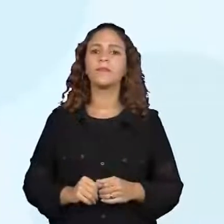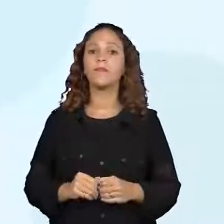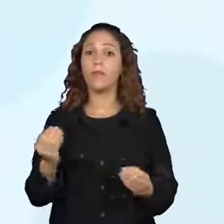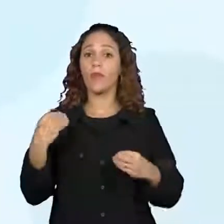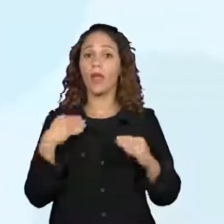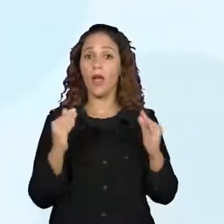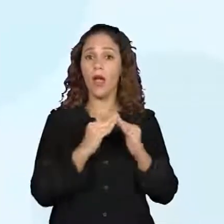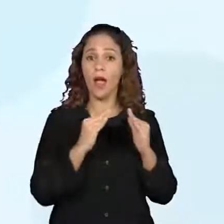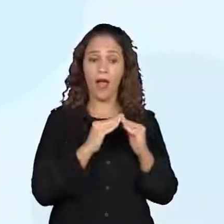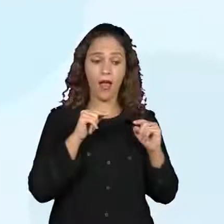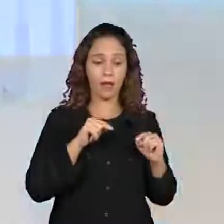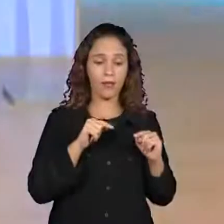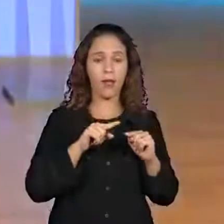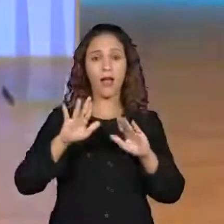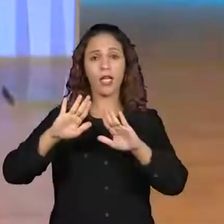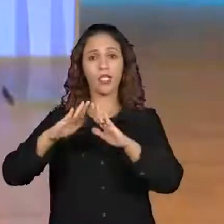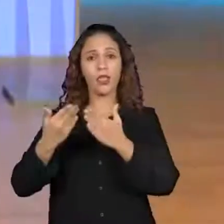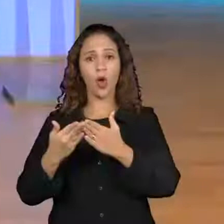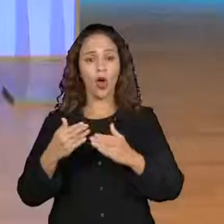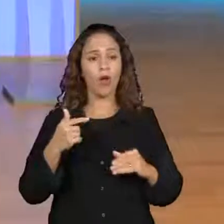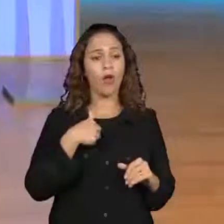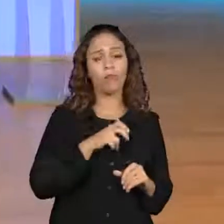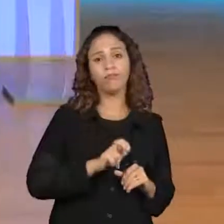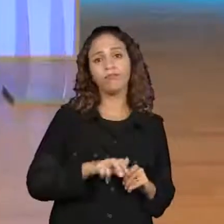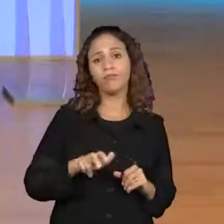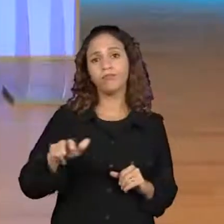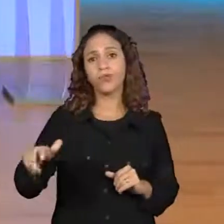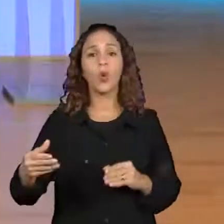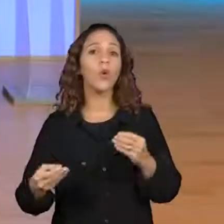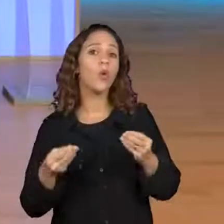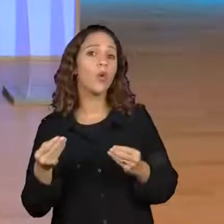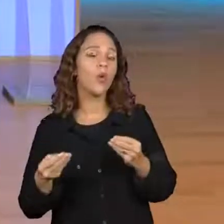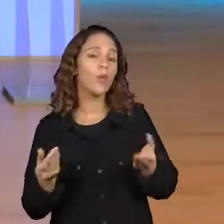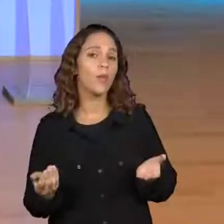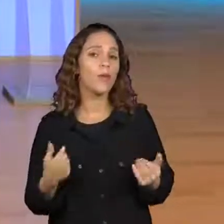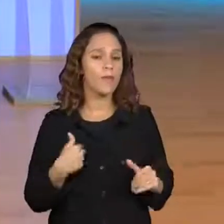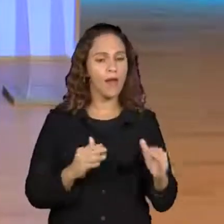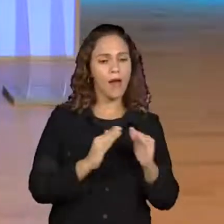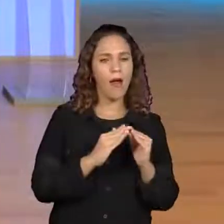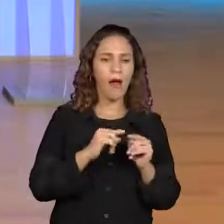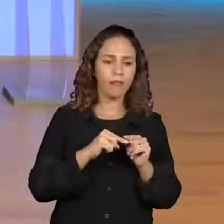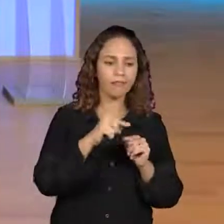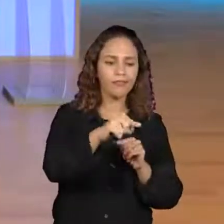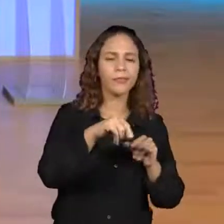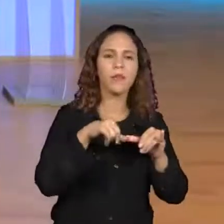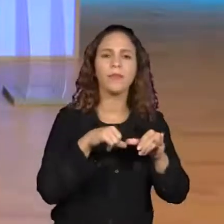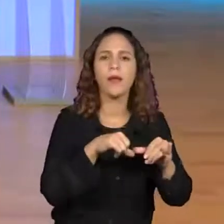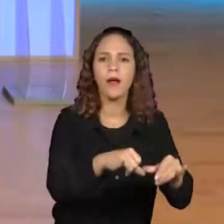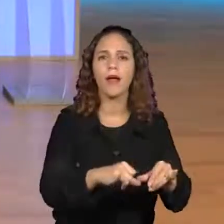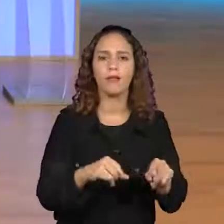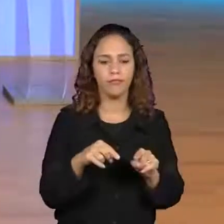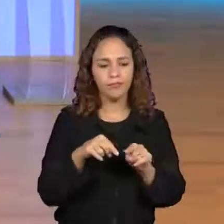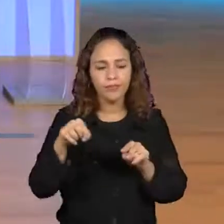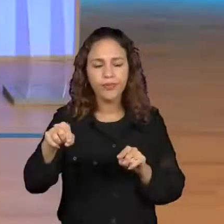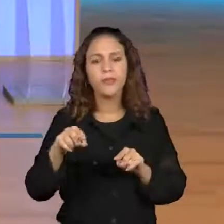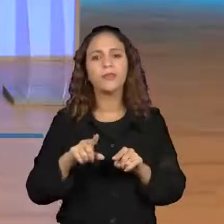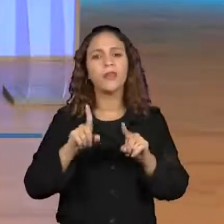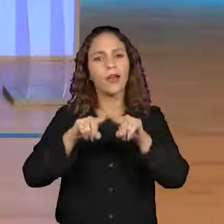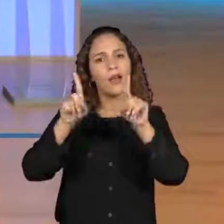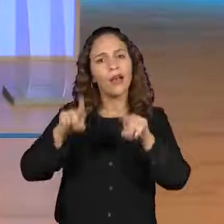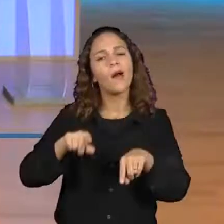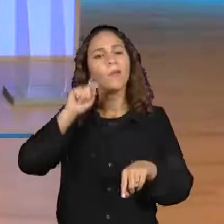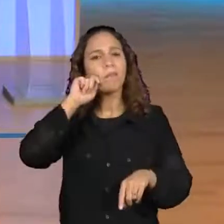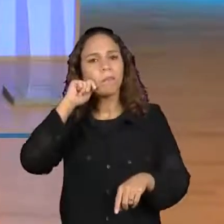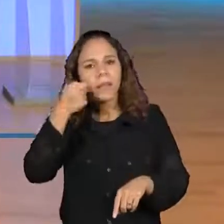nossa casa até a escola, de como chegar da nossa casa até o supermercado, até a padaria, ou, de